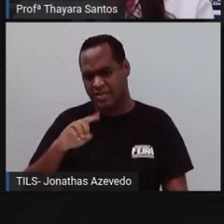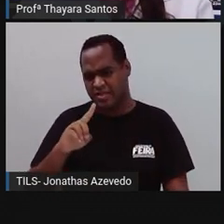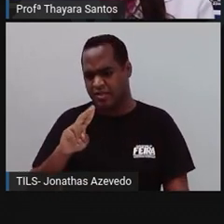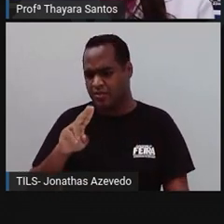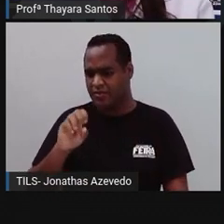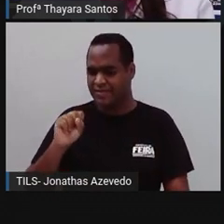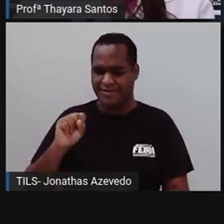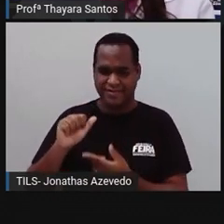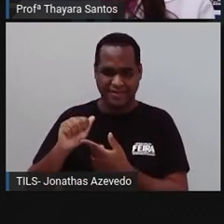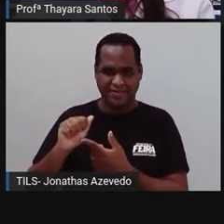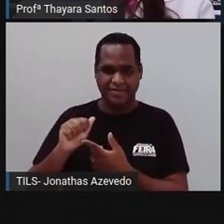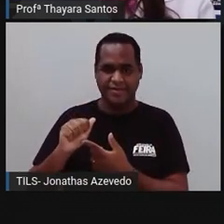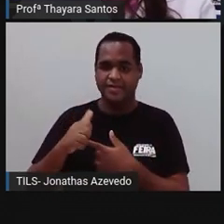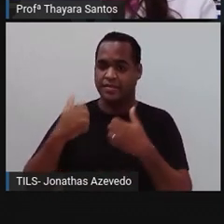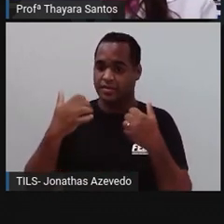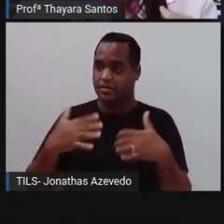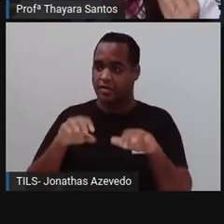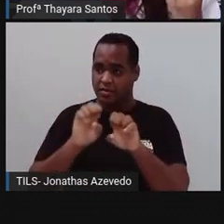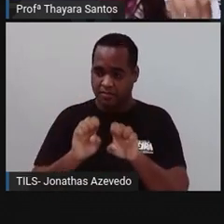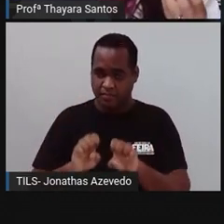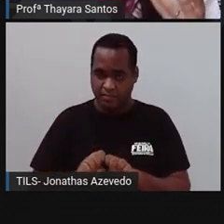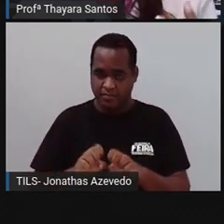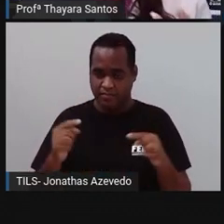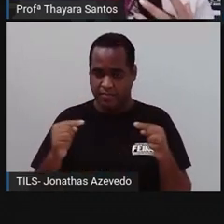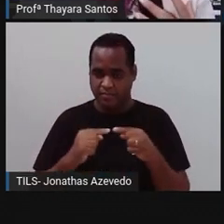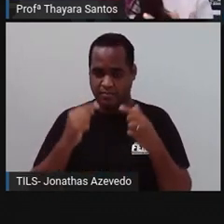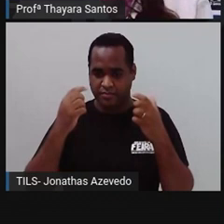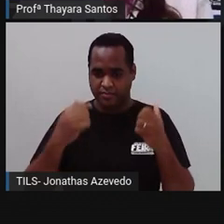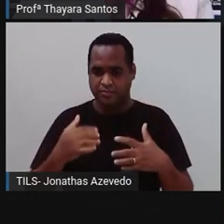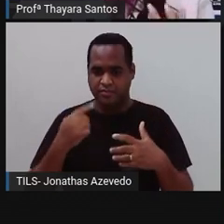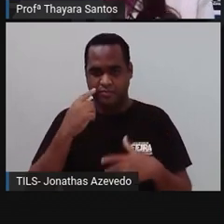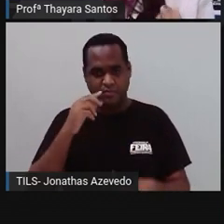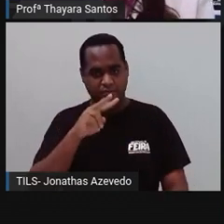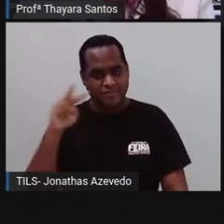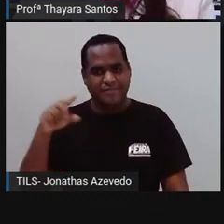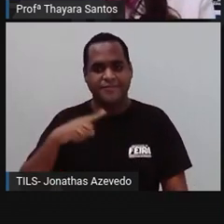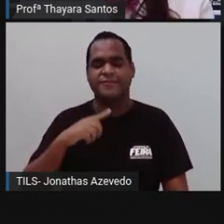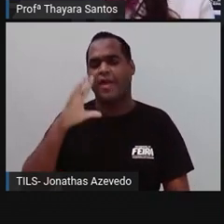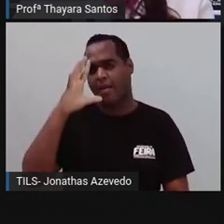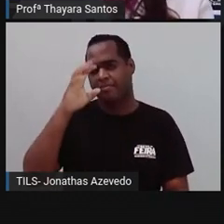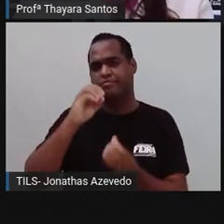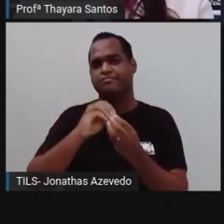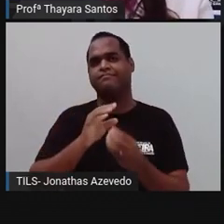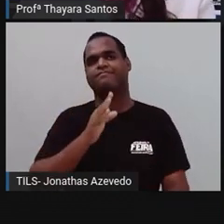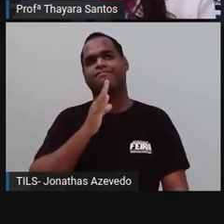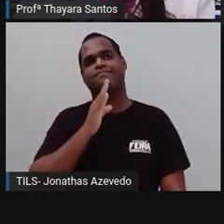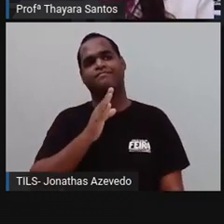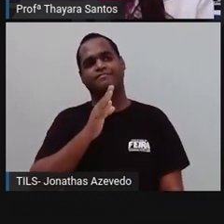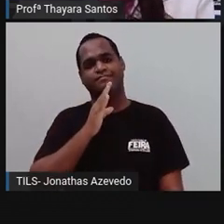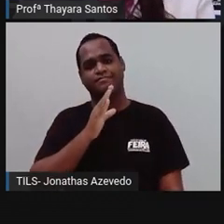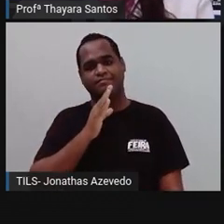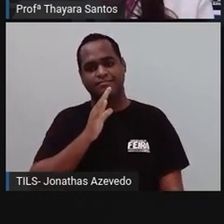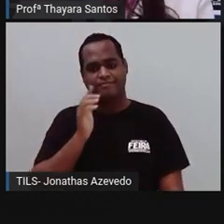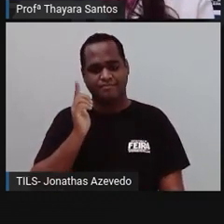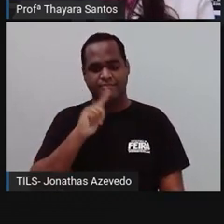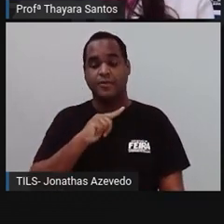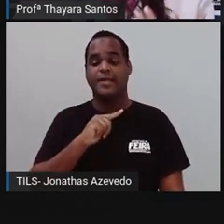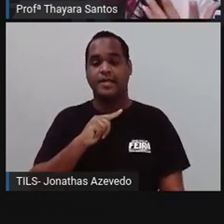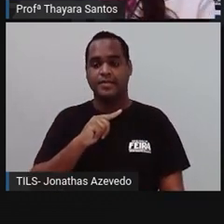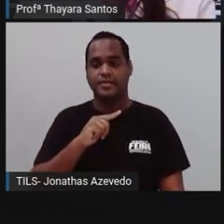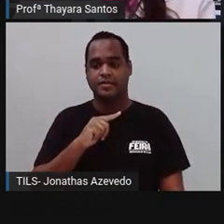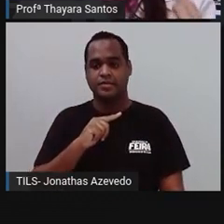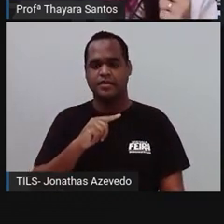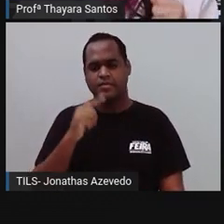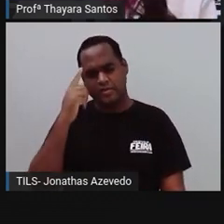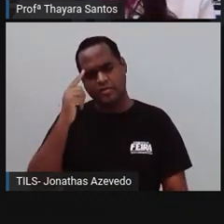que são esses que têm essa estrutura. Só de olhar, a gente já consegue reconhecer alguns animais que têm essa característica.